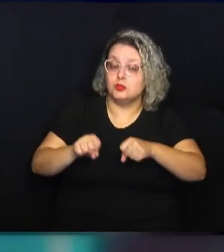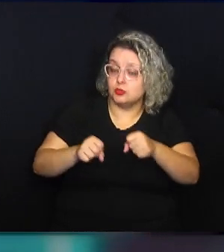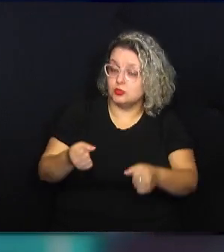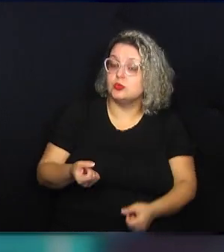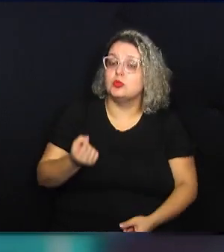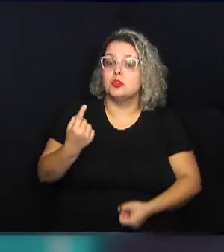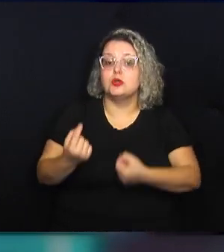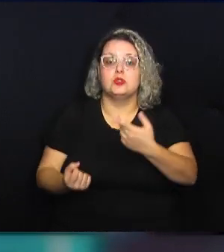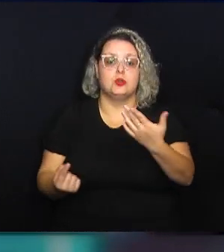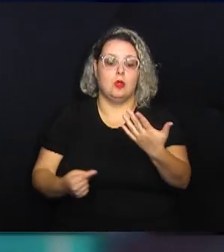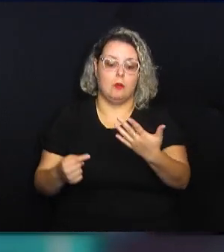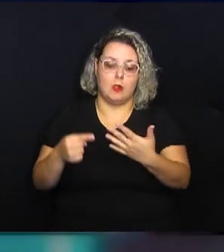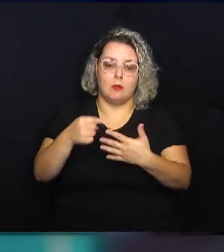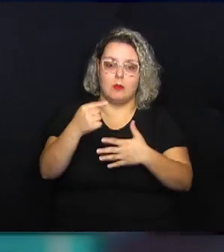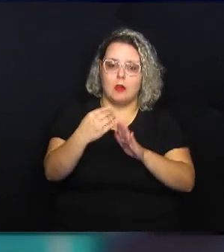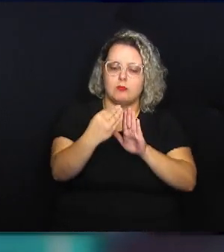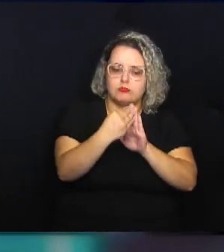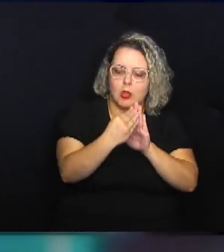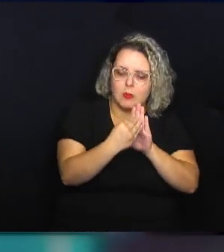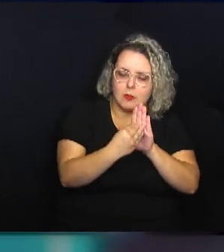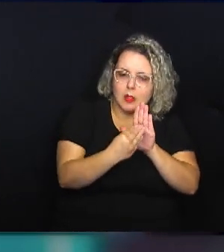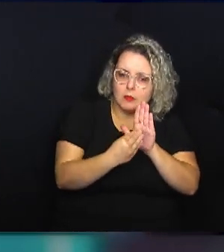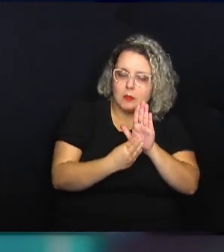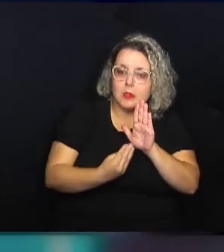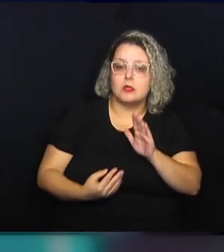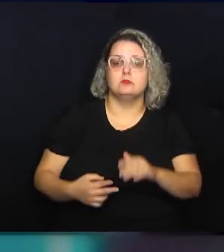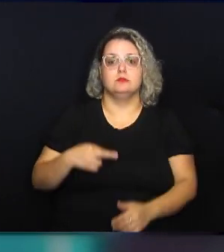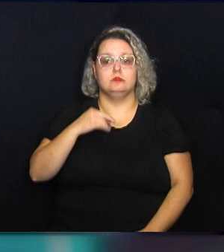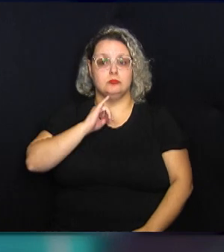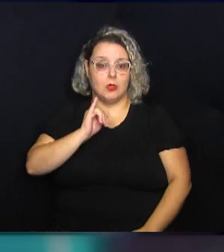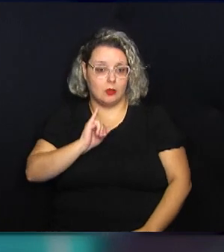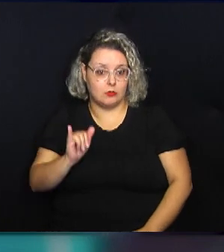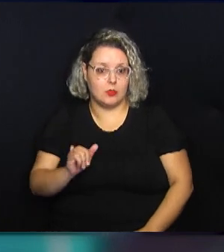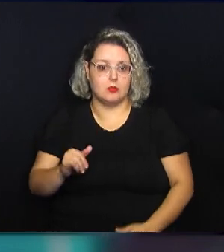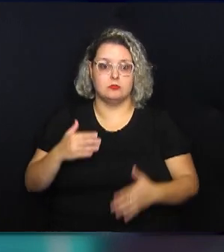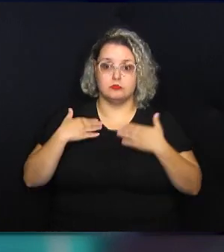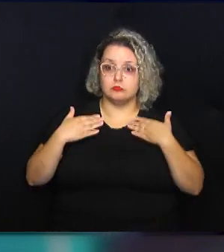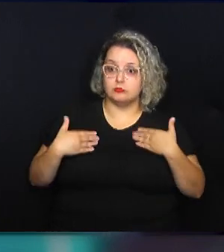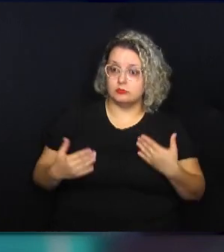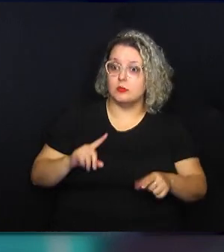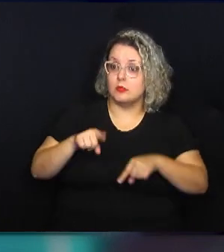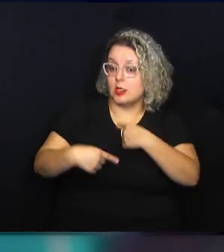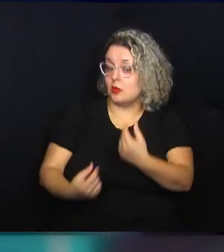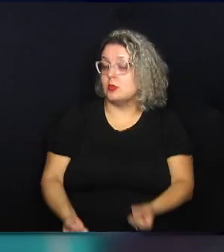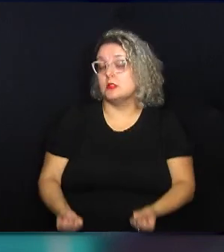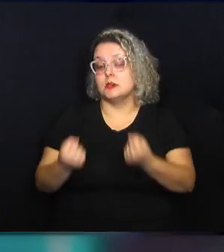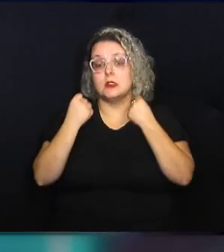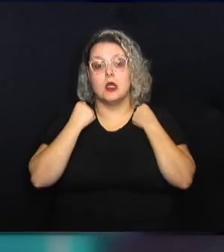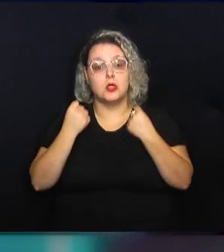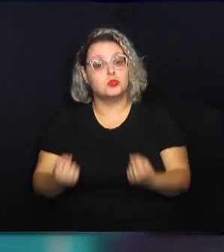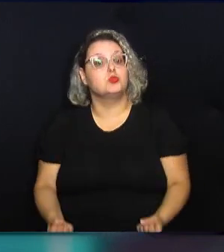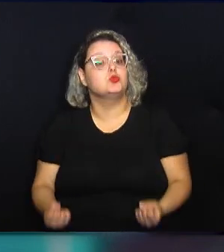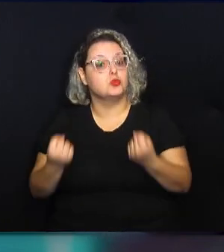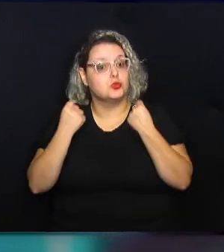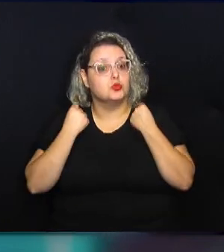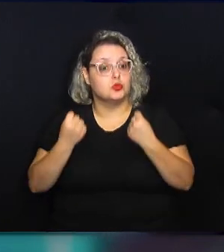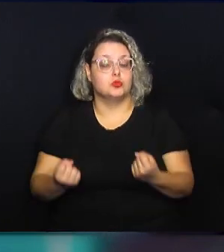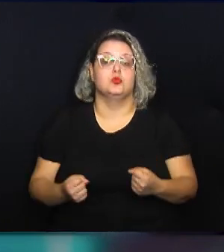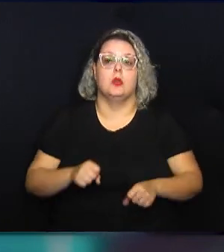utilizando a bicicleta. E aqui alguns extratos dos relatos. Então, o condicionamento físico para outras atividades,